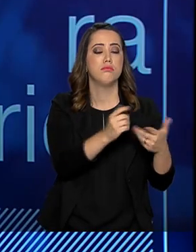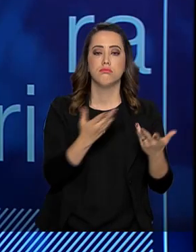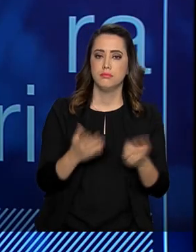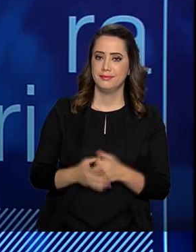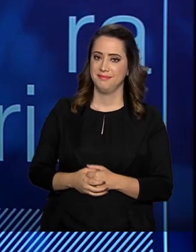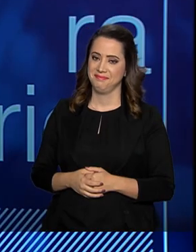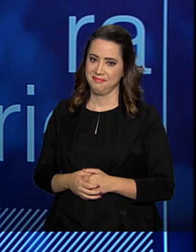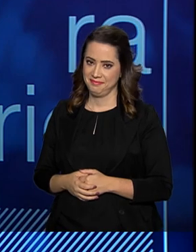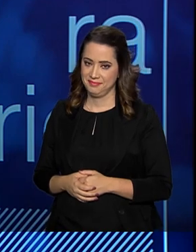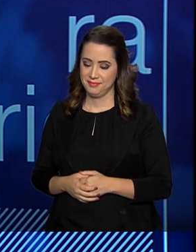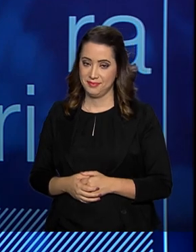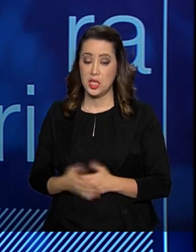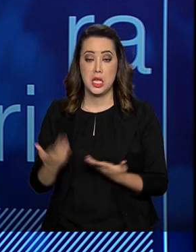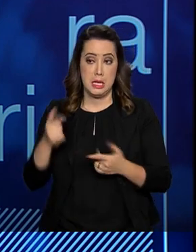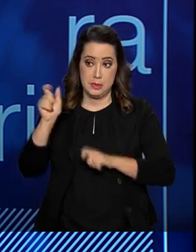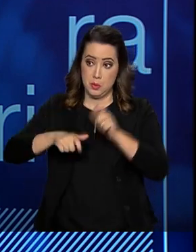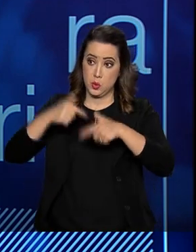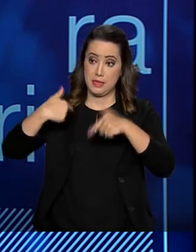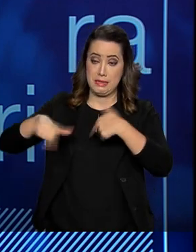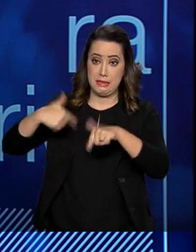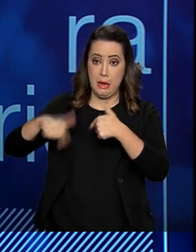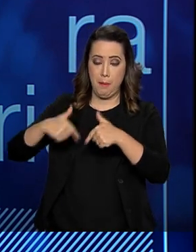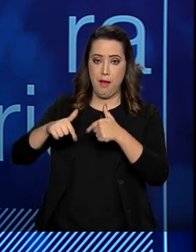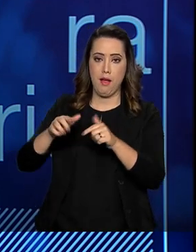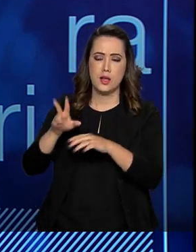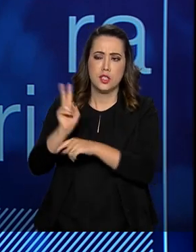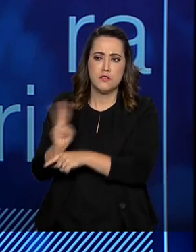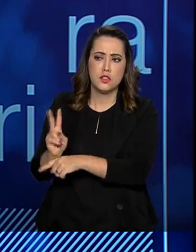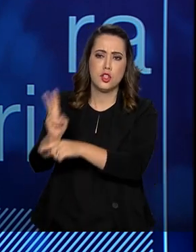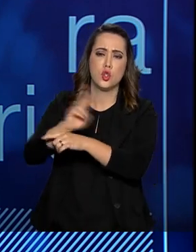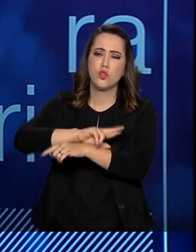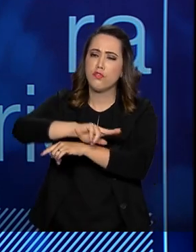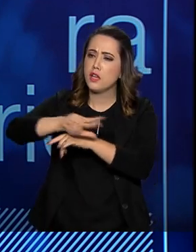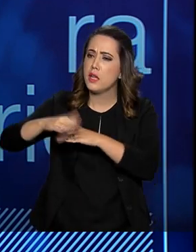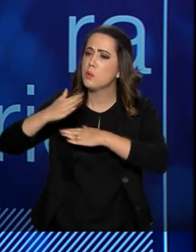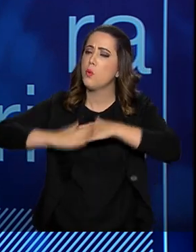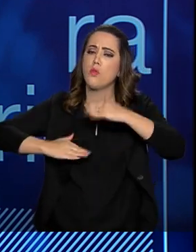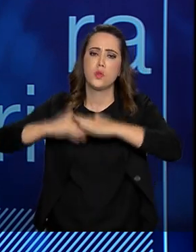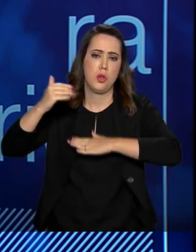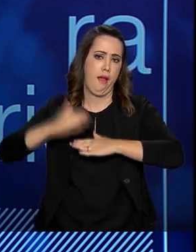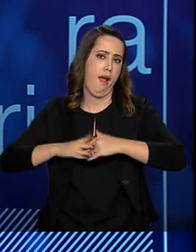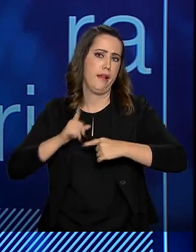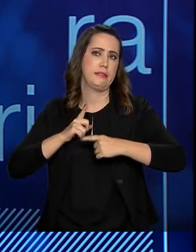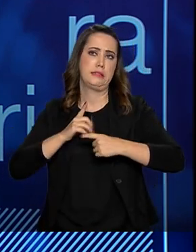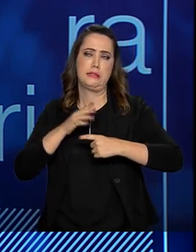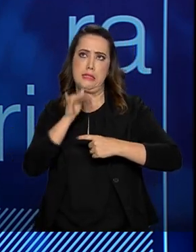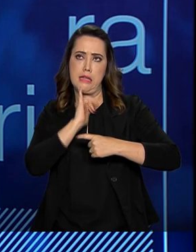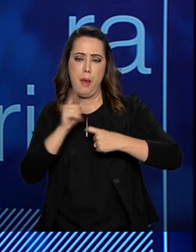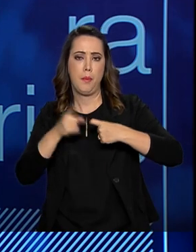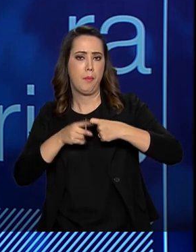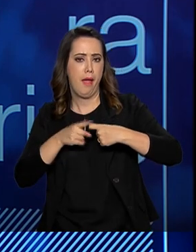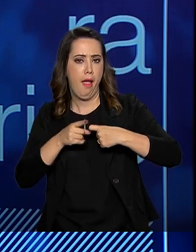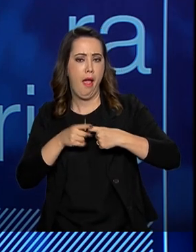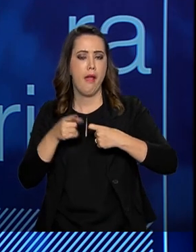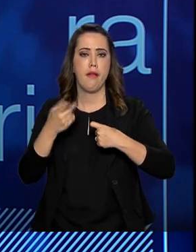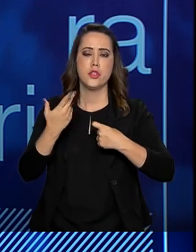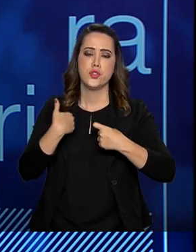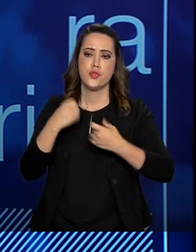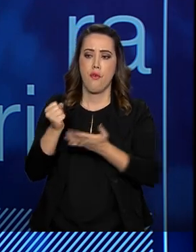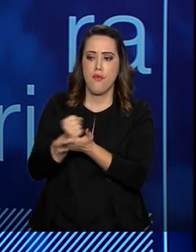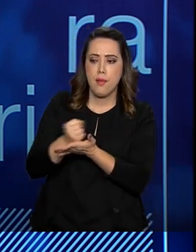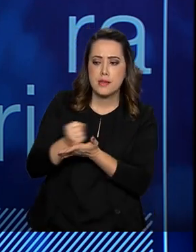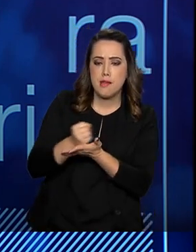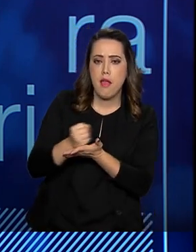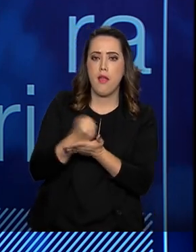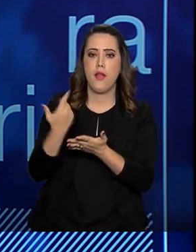vigilância são de várias categorias profissionais. Temos médicos, enfermeiros, farmacêuticos, veterinários,